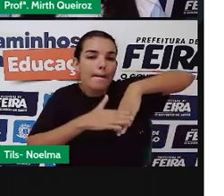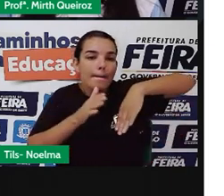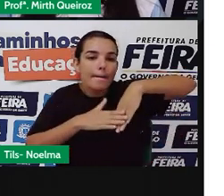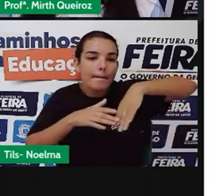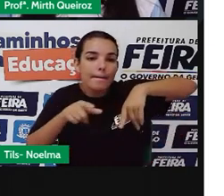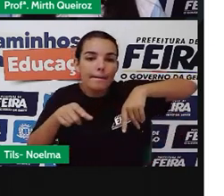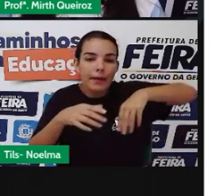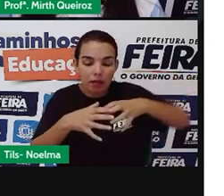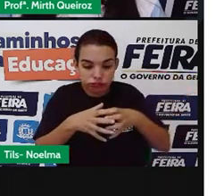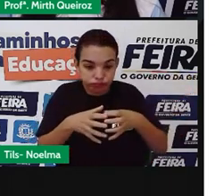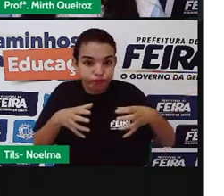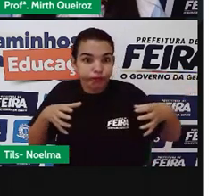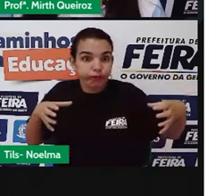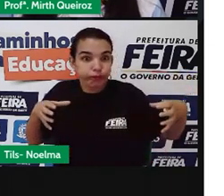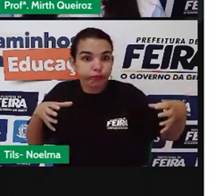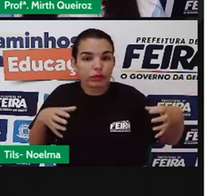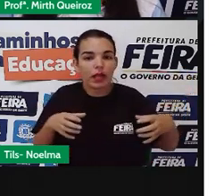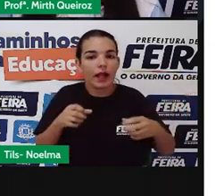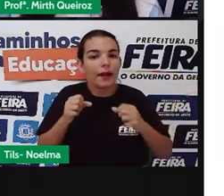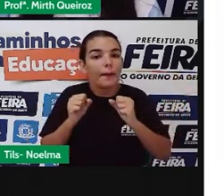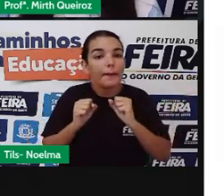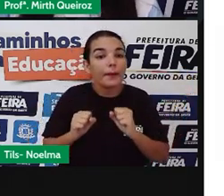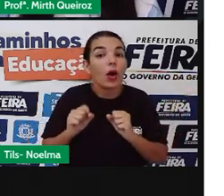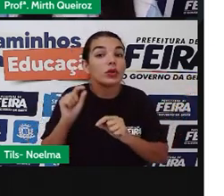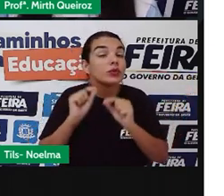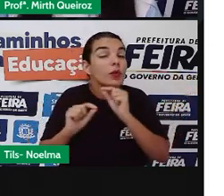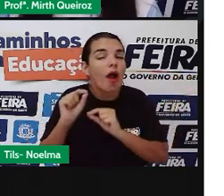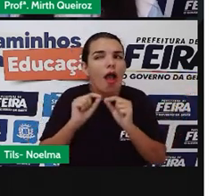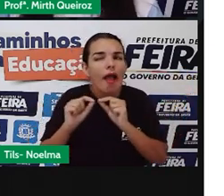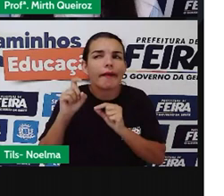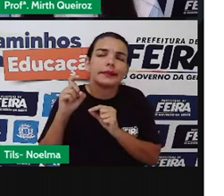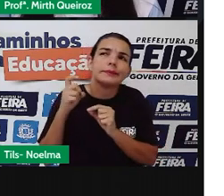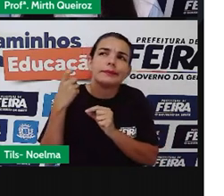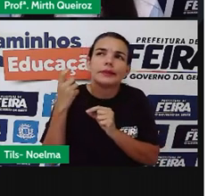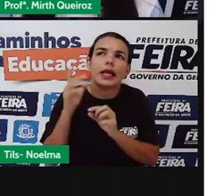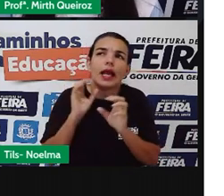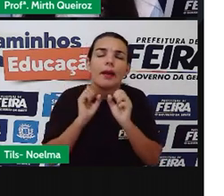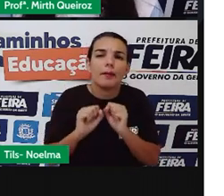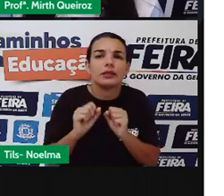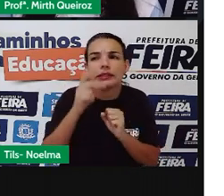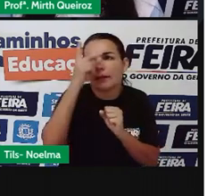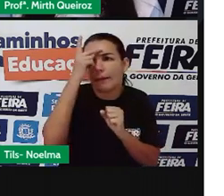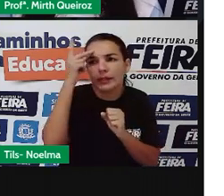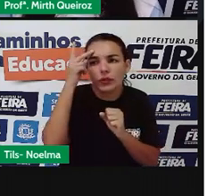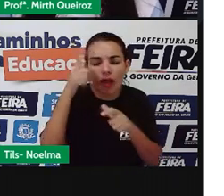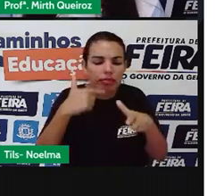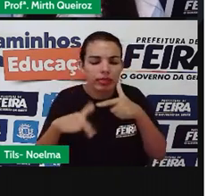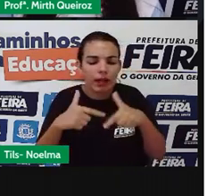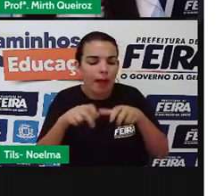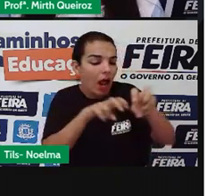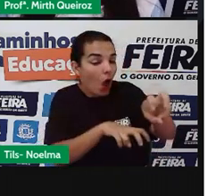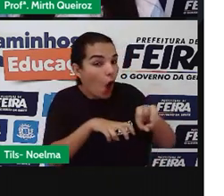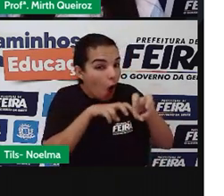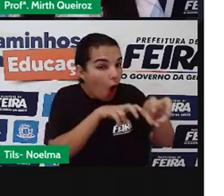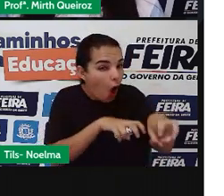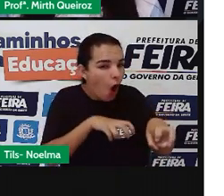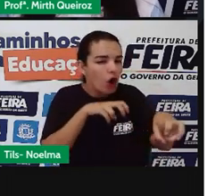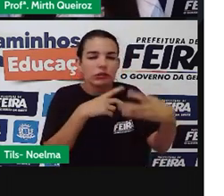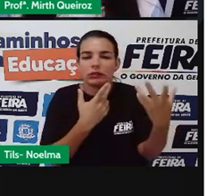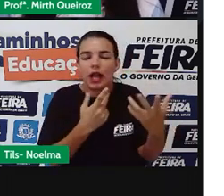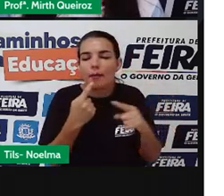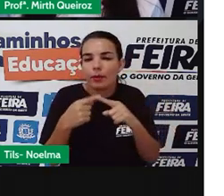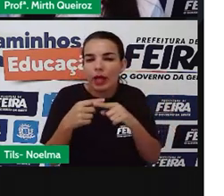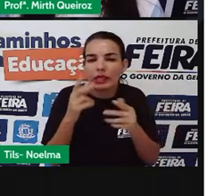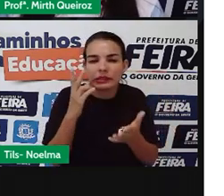uma forte conexão do ser humano com a Terra. Pode ser que seja alguém que trabalhe com a Terra, né? Por isso que se colocou um pé